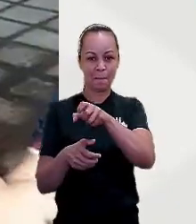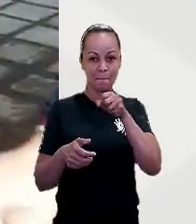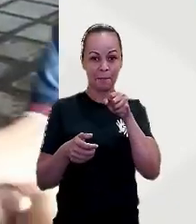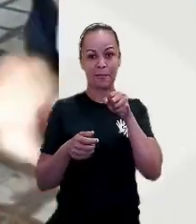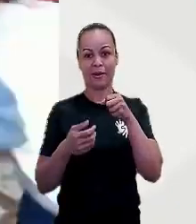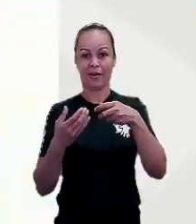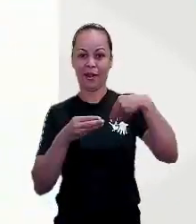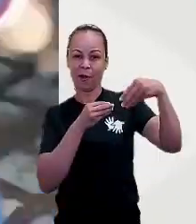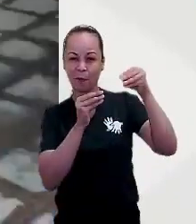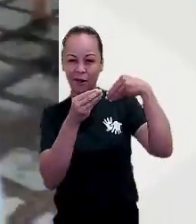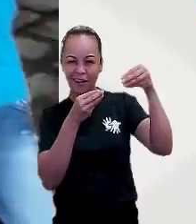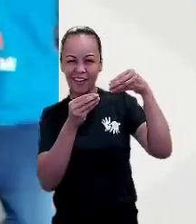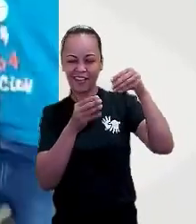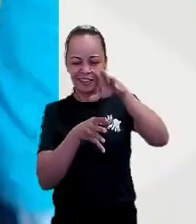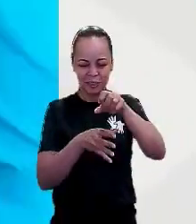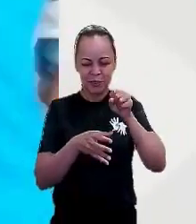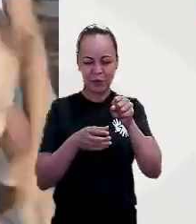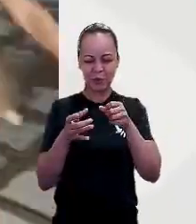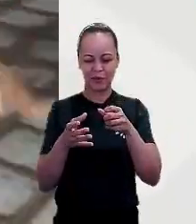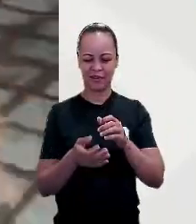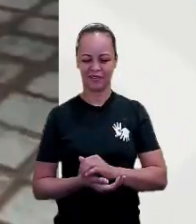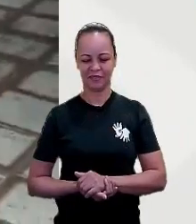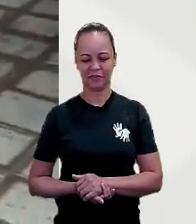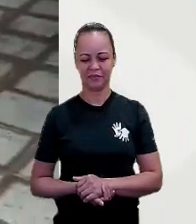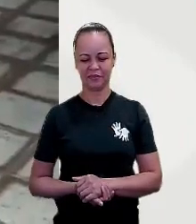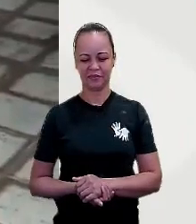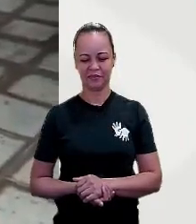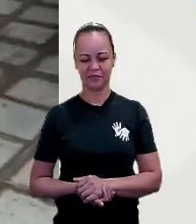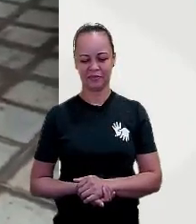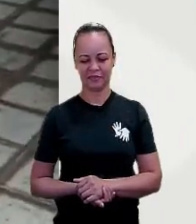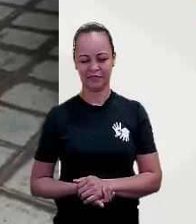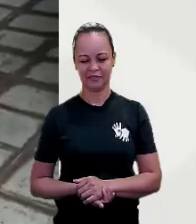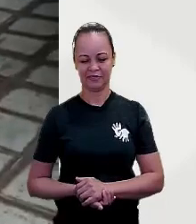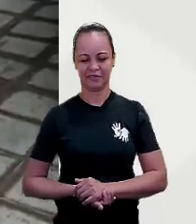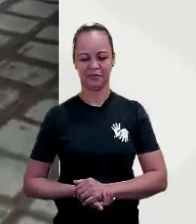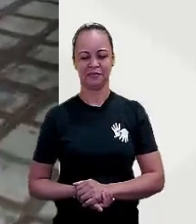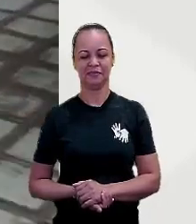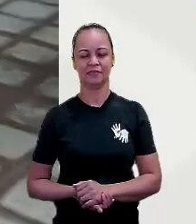Fla! Opa, opa, opa. Eu vou caminhar.